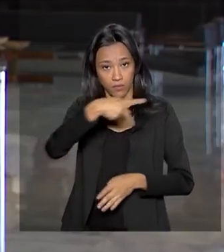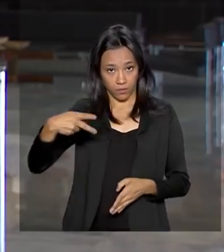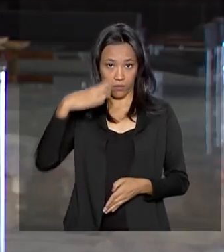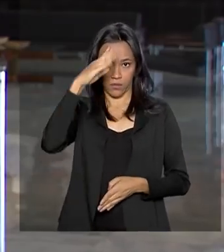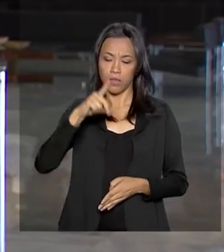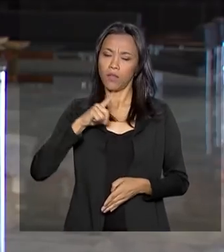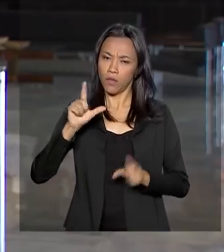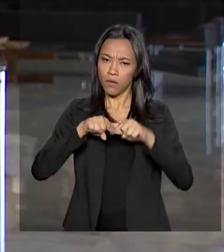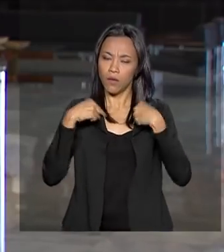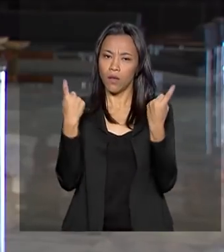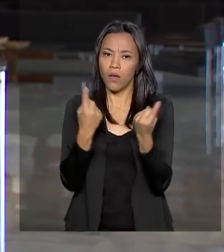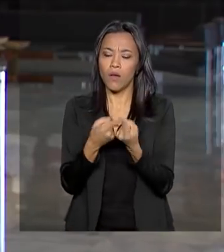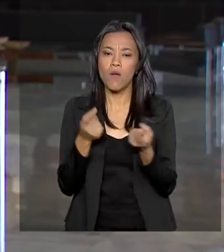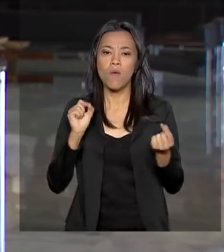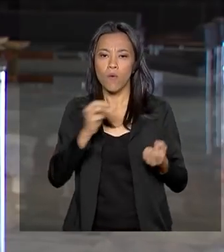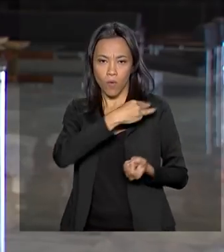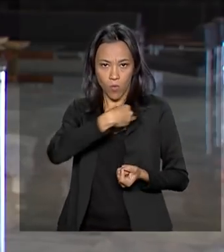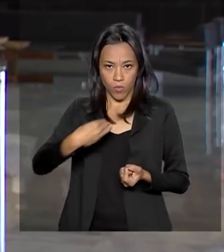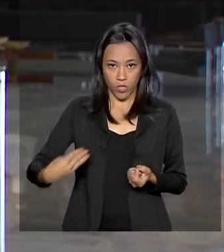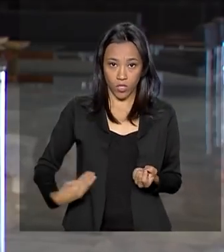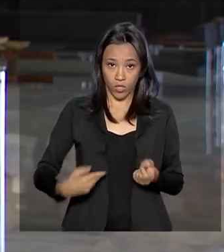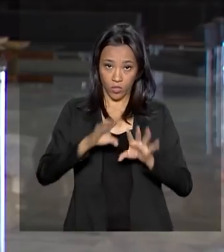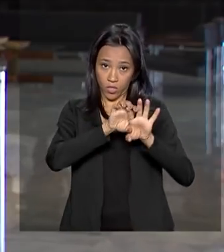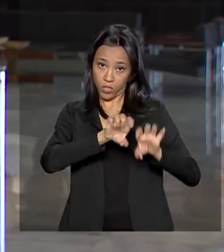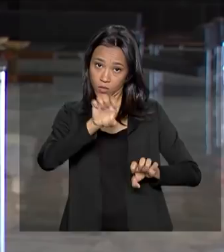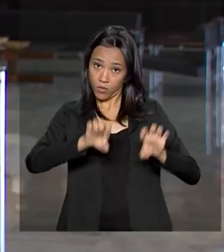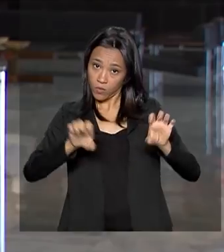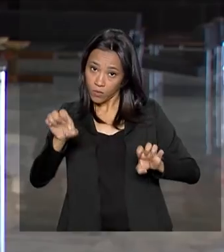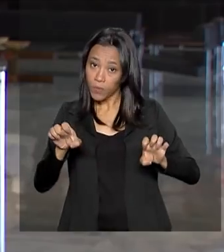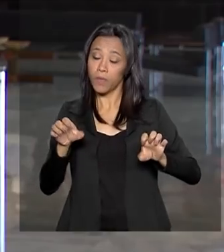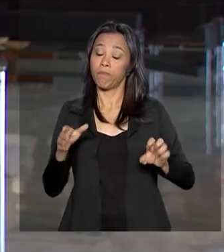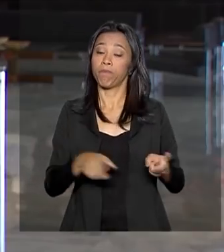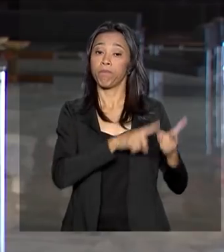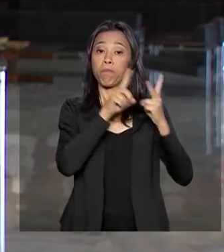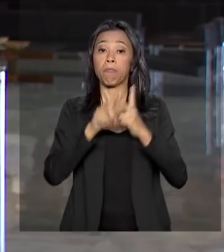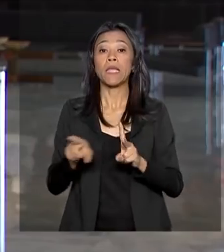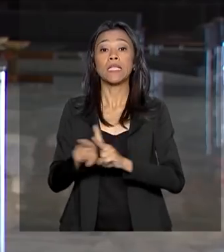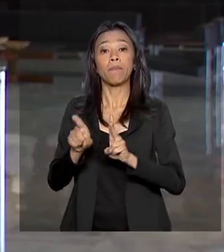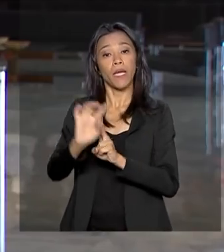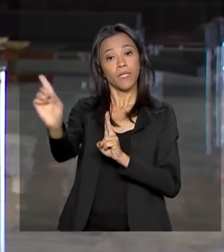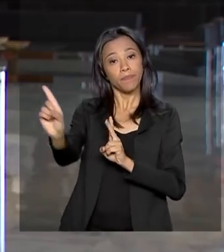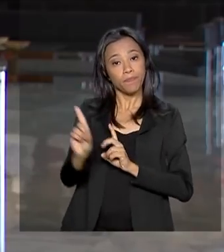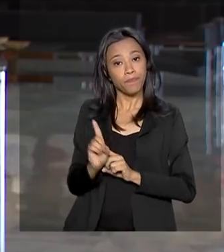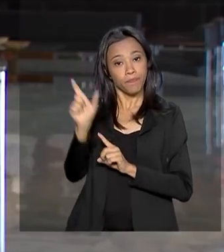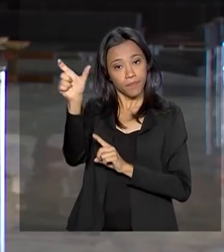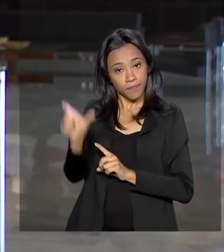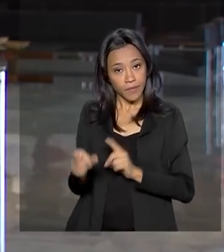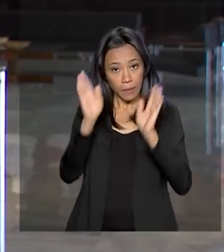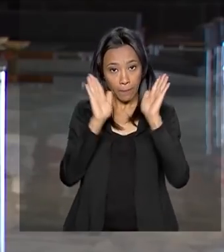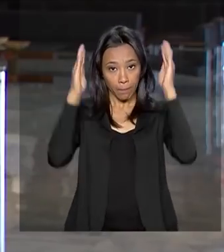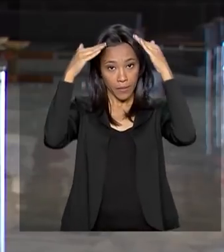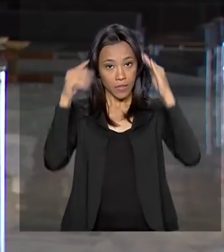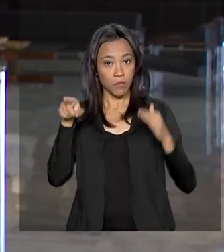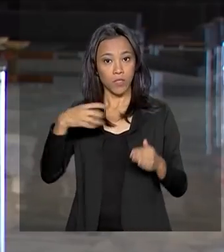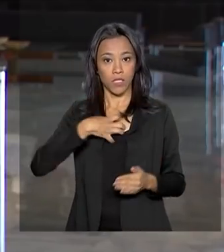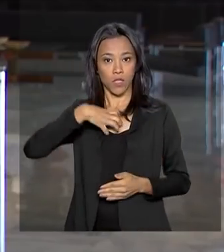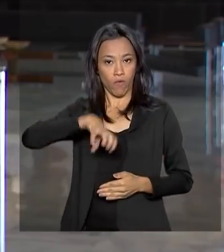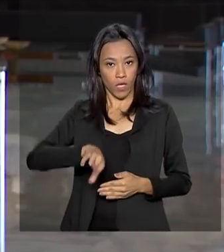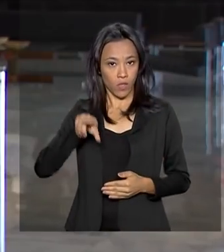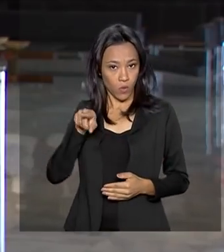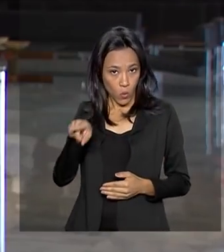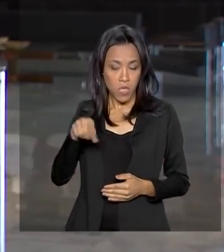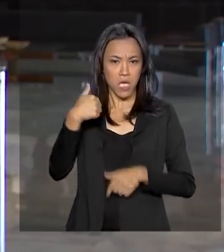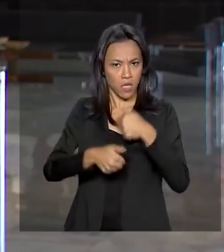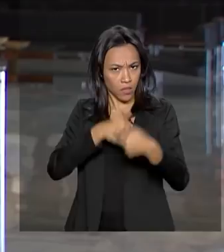ministro da Infraestrutura, Tarcísio Gomes de Freitas. O presidente também recebe o arcebispo de Salvador e a superintendente das Obras